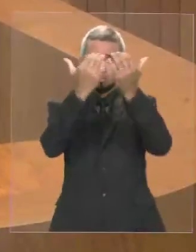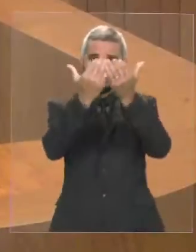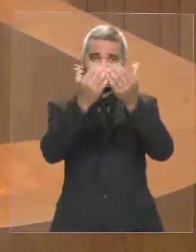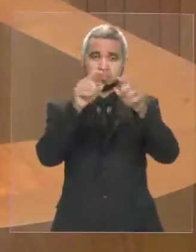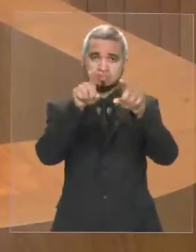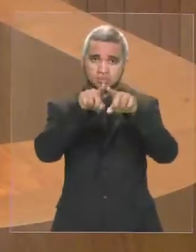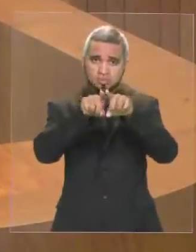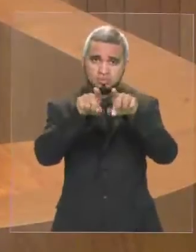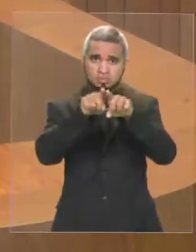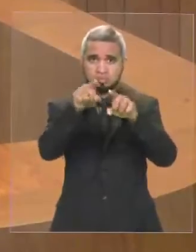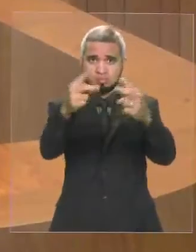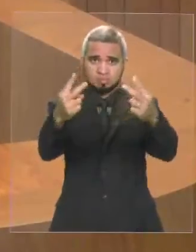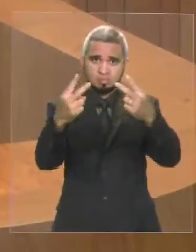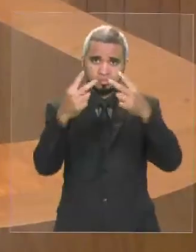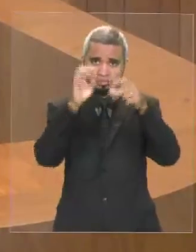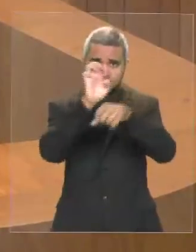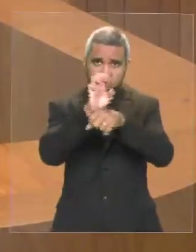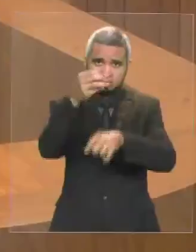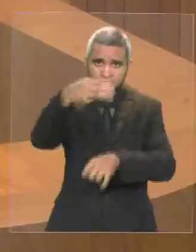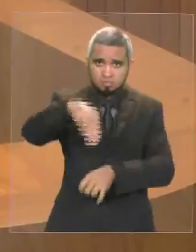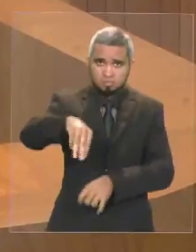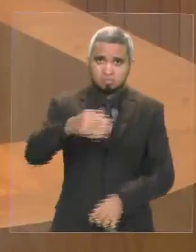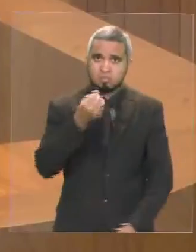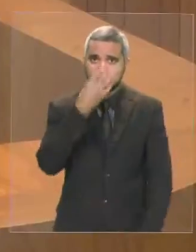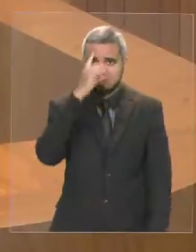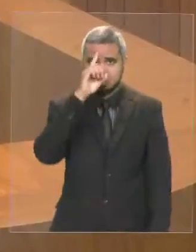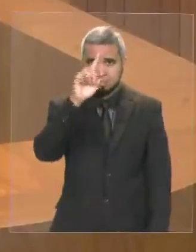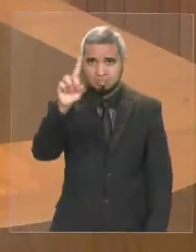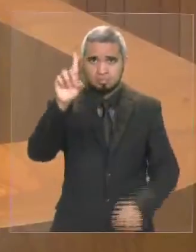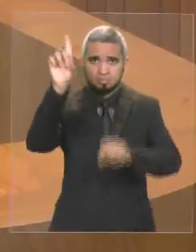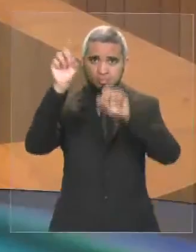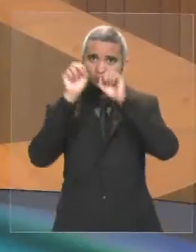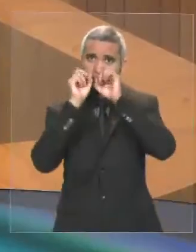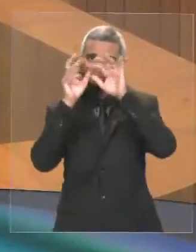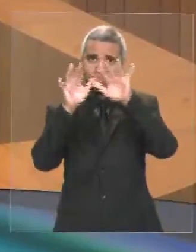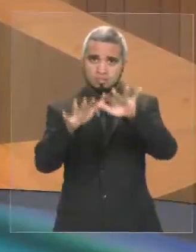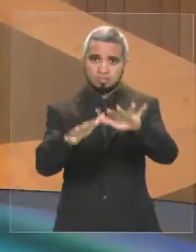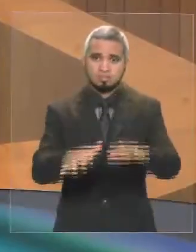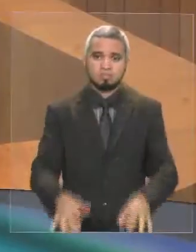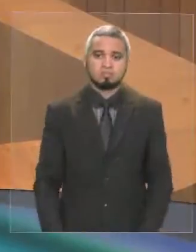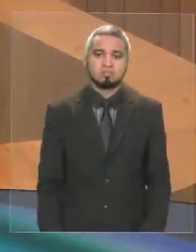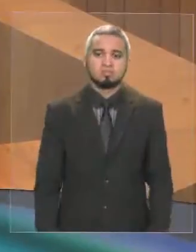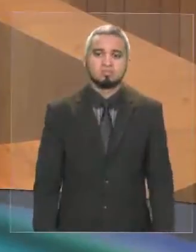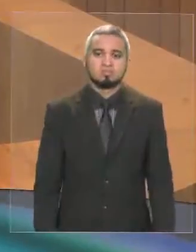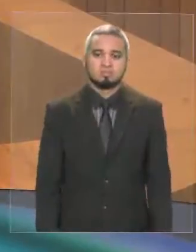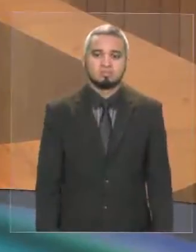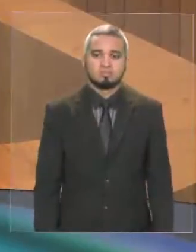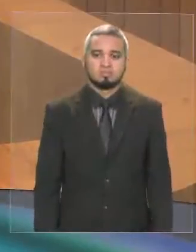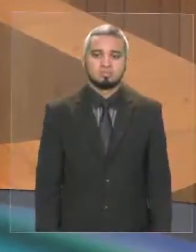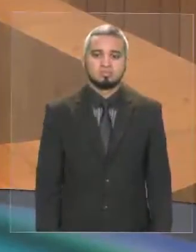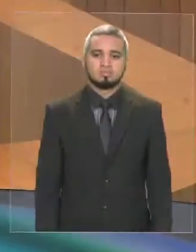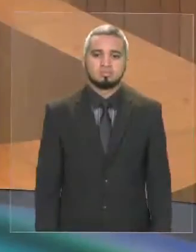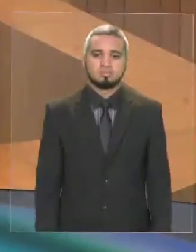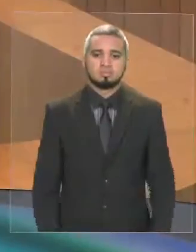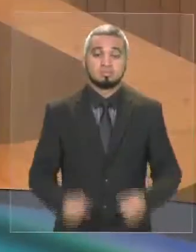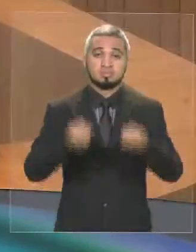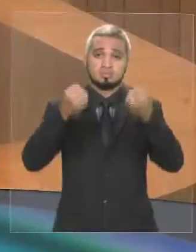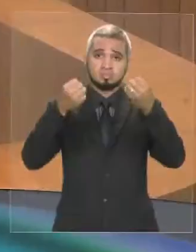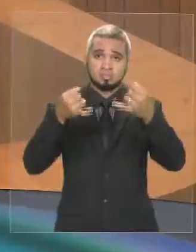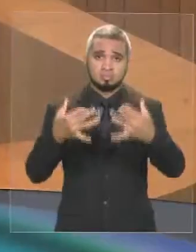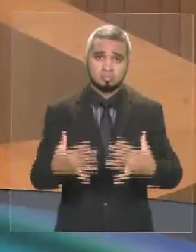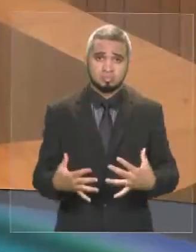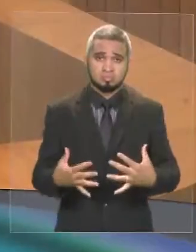acompanham em todo o Estado do Maranhão, nosso bom dia. Que Deus abençoe a todos. Queria ressaltar, senhoras e senhores,